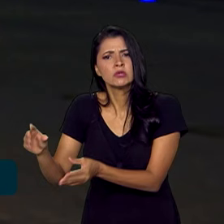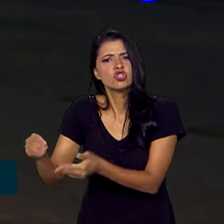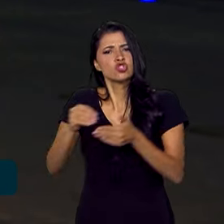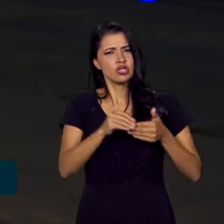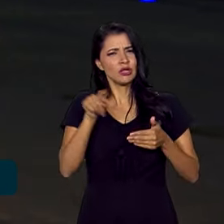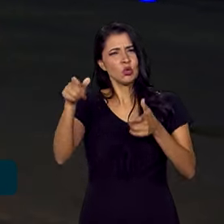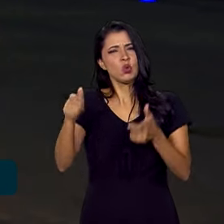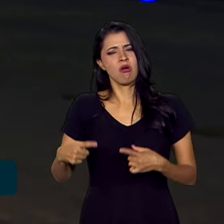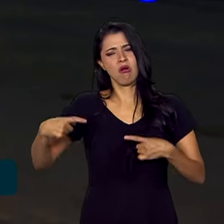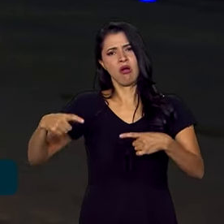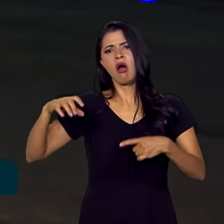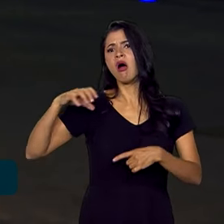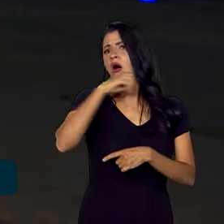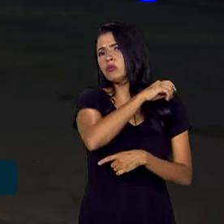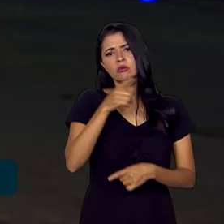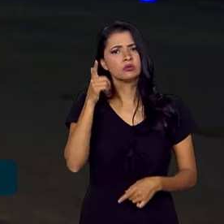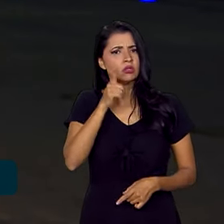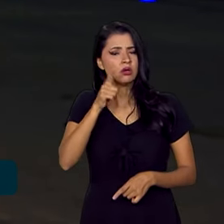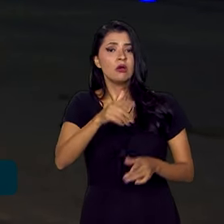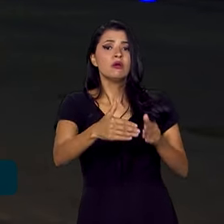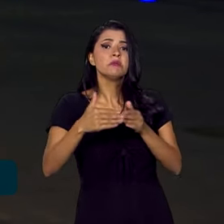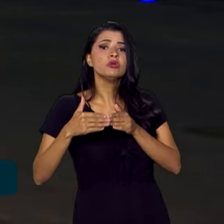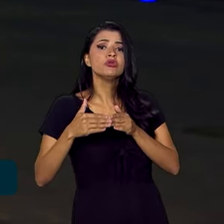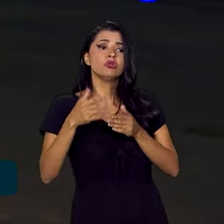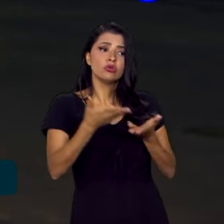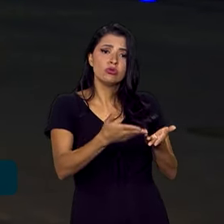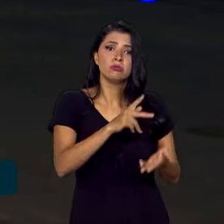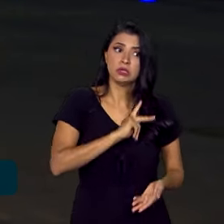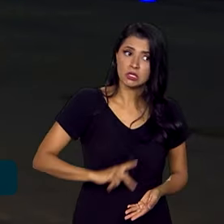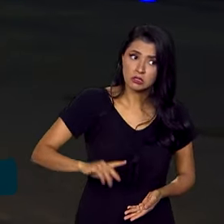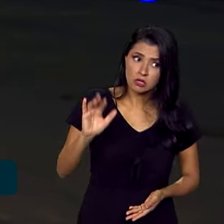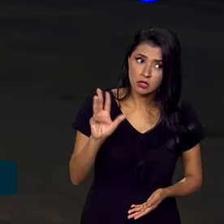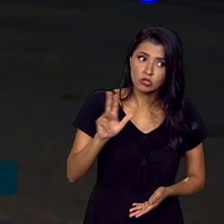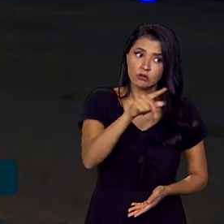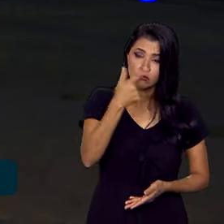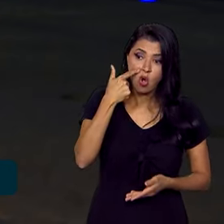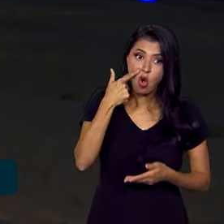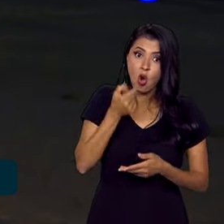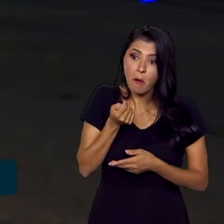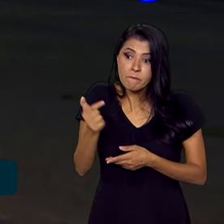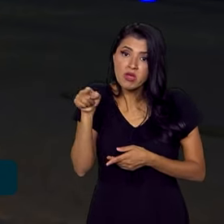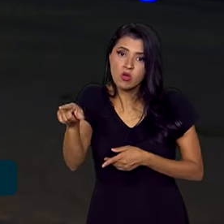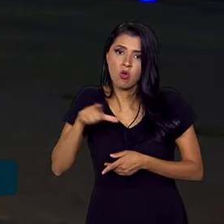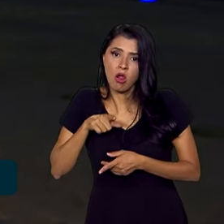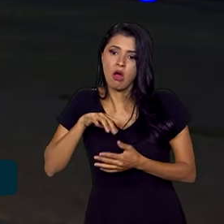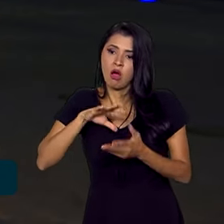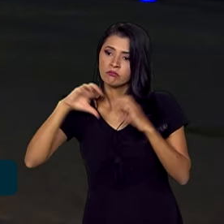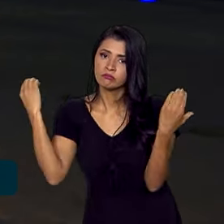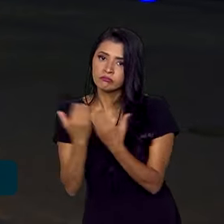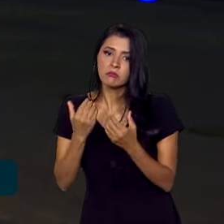região de conflito com rapidez e pediu ao presidente Lula que reforce o apelo na comunidade internacional